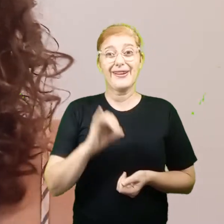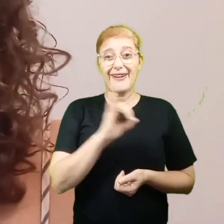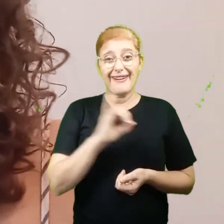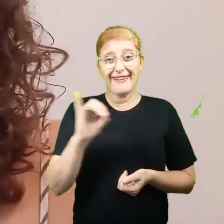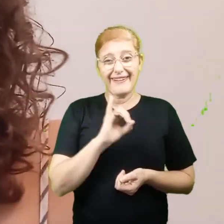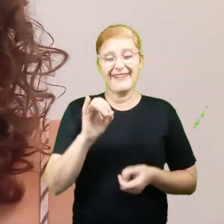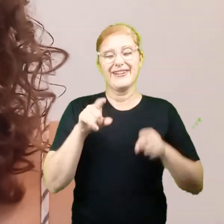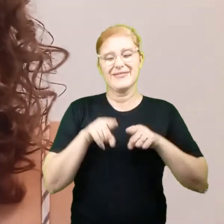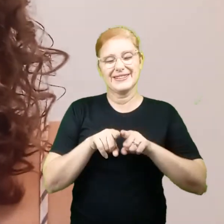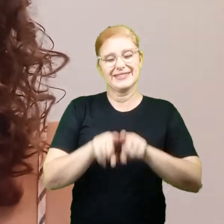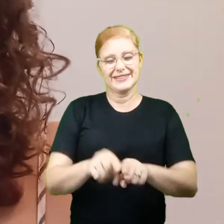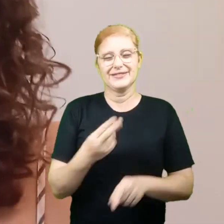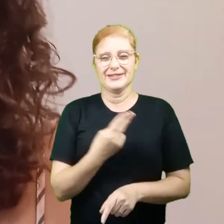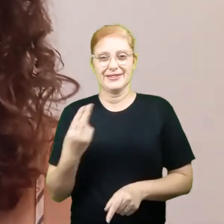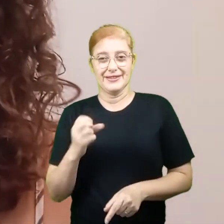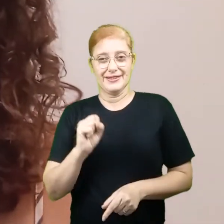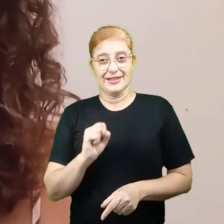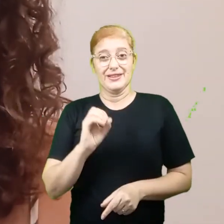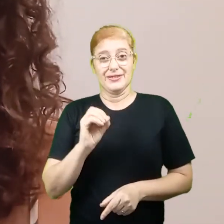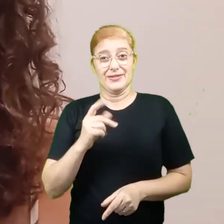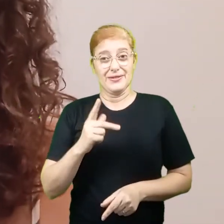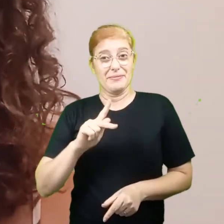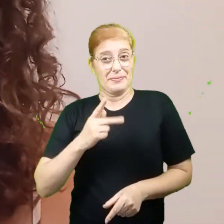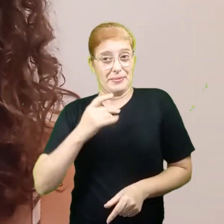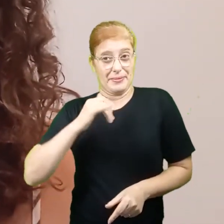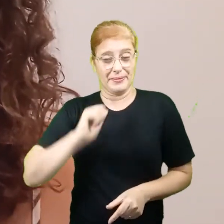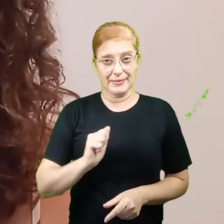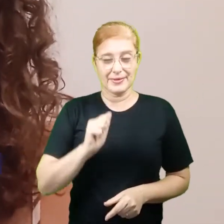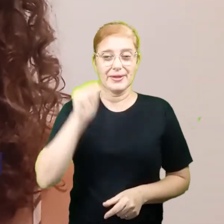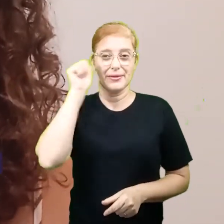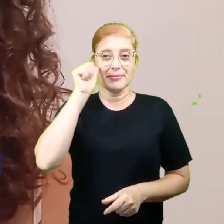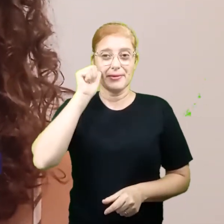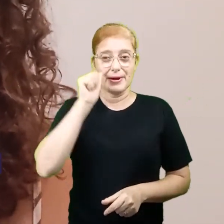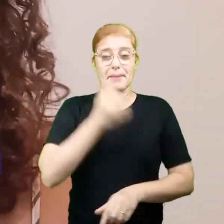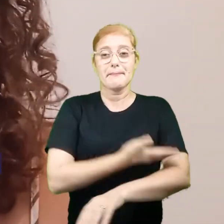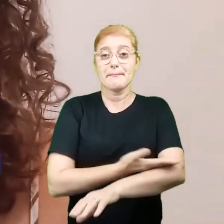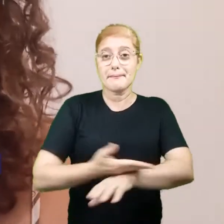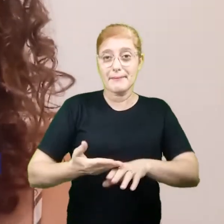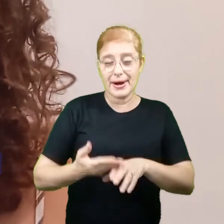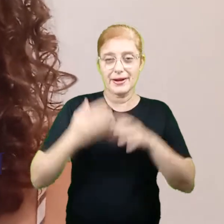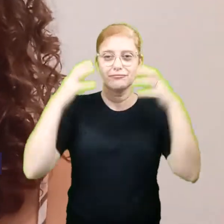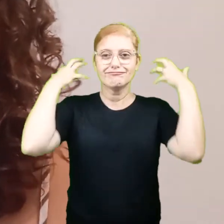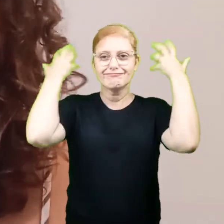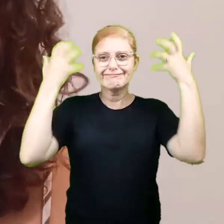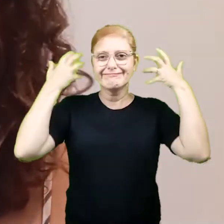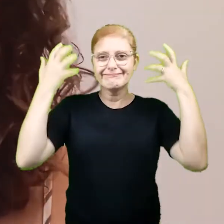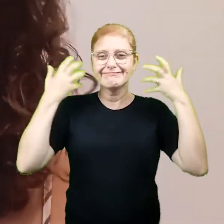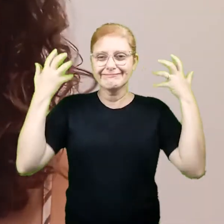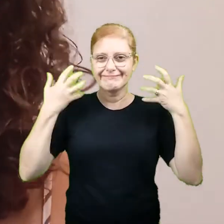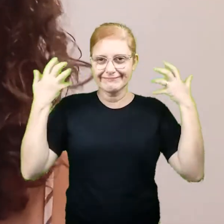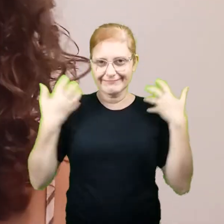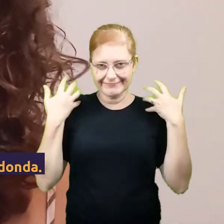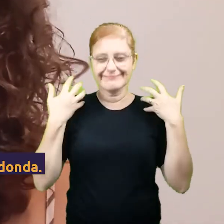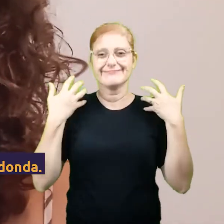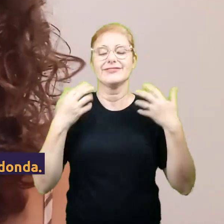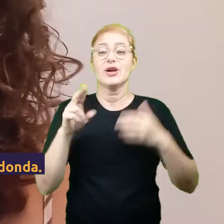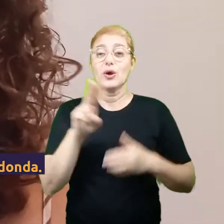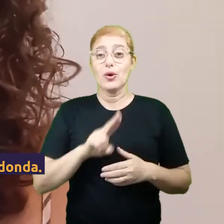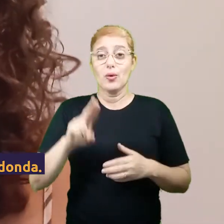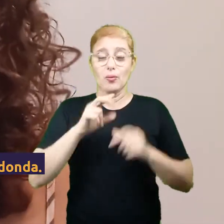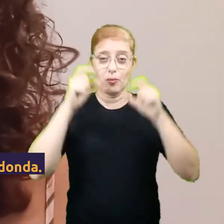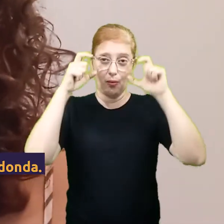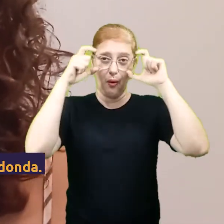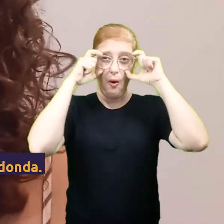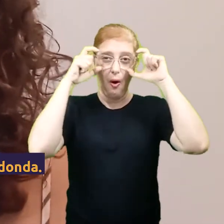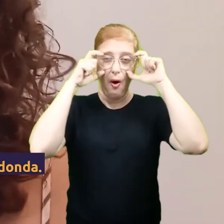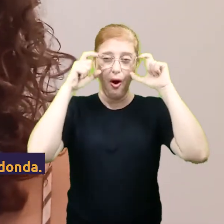Oi companheiras, meu nome é Sofia, eu sou uma mulher branca de cabelos castanhos e cacheados abaixo dos ombros e uso